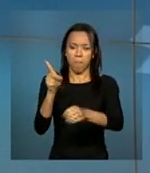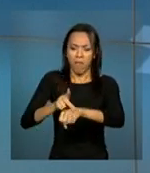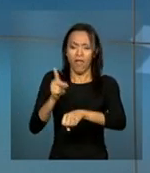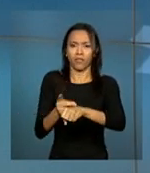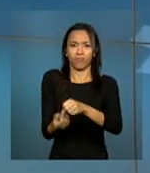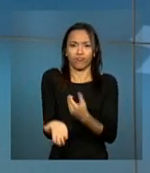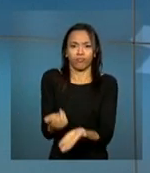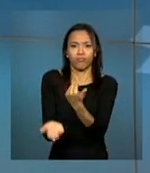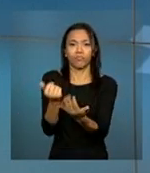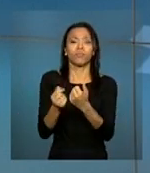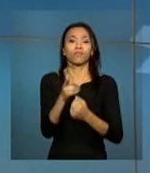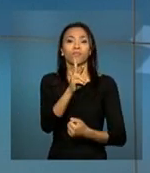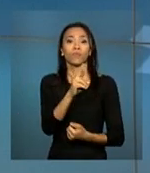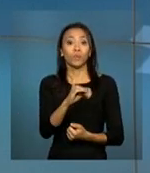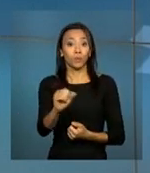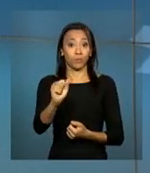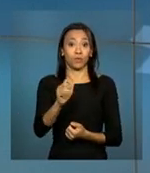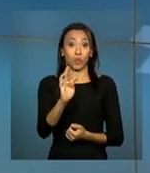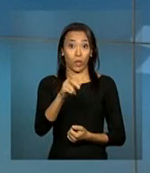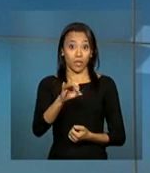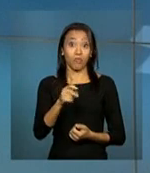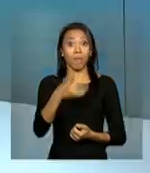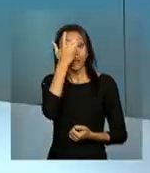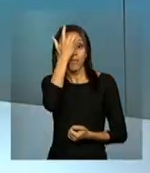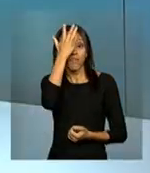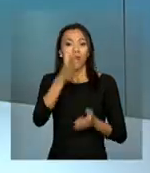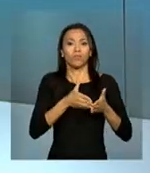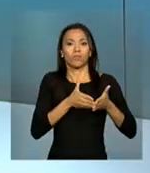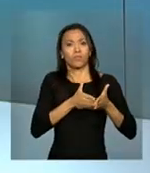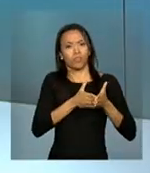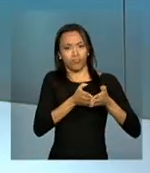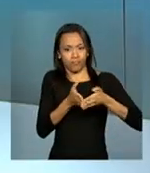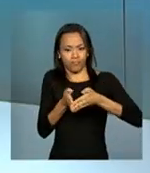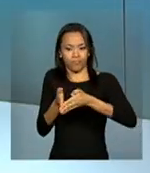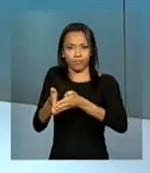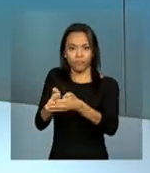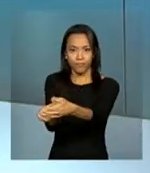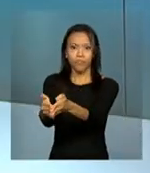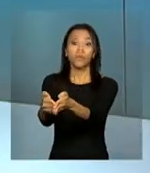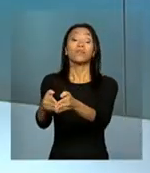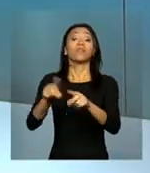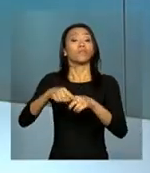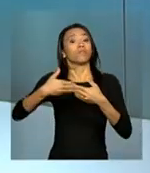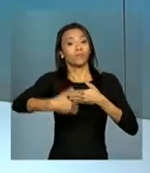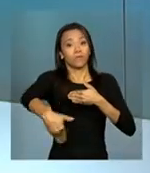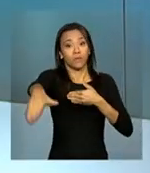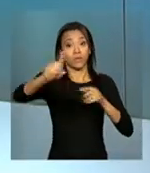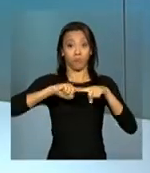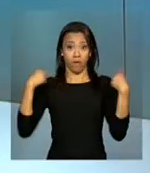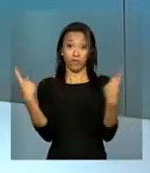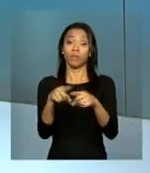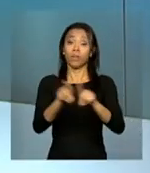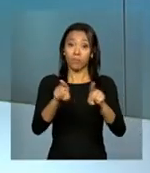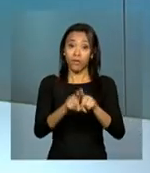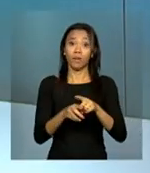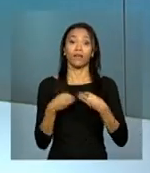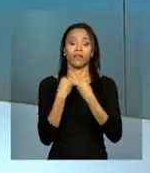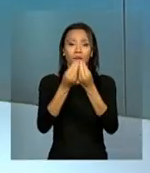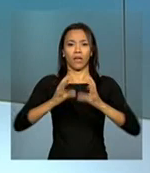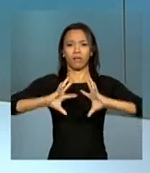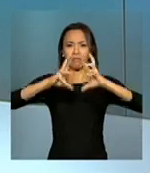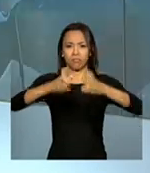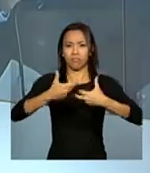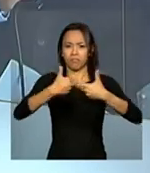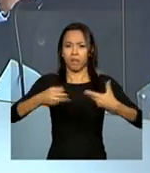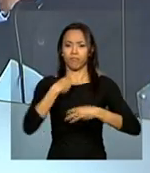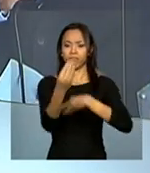obra pretende facilitar a passagem de navios. No evento, a presidenta também vai entregar máquinas às prefeituras. O